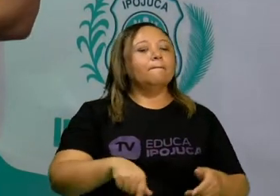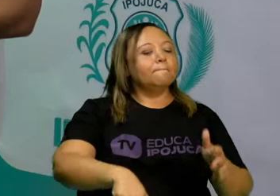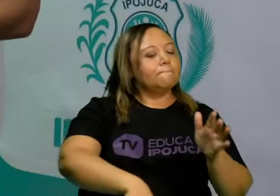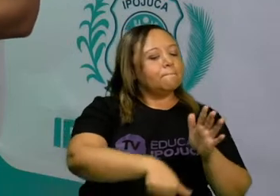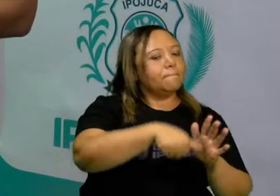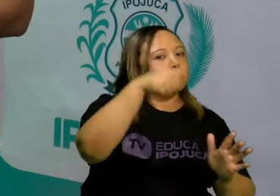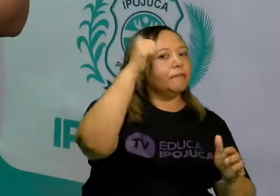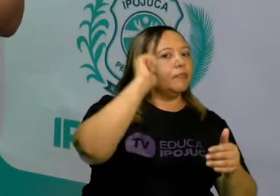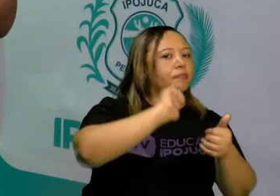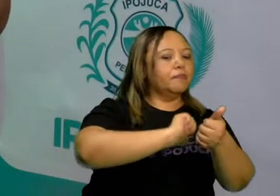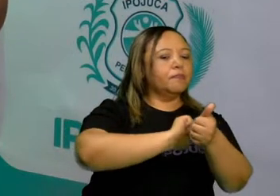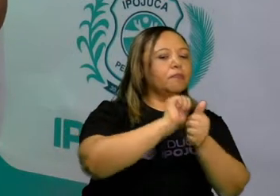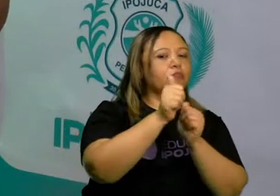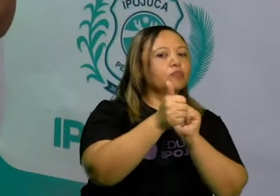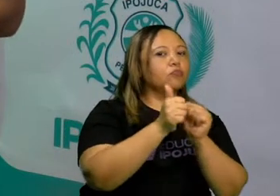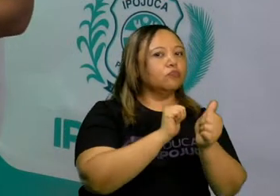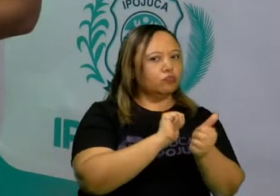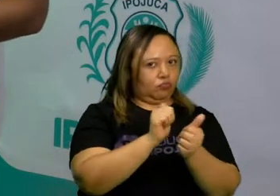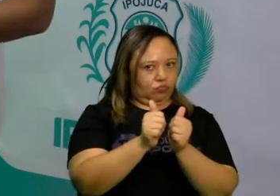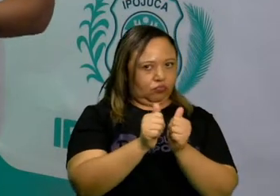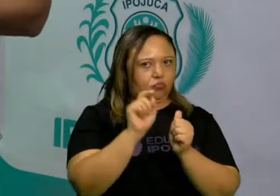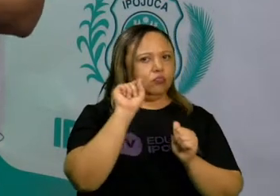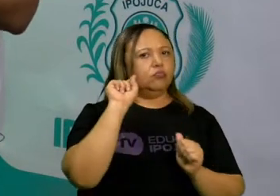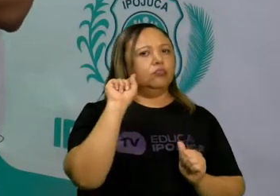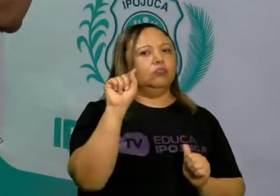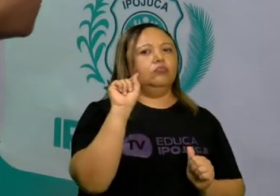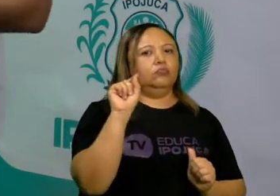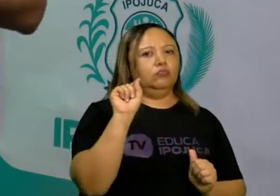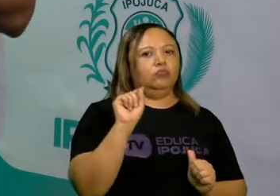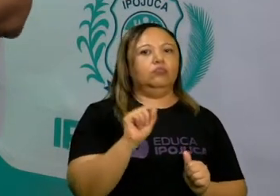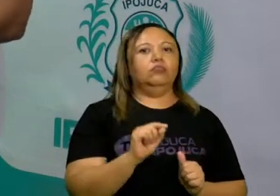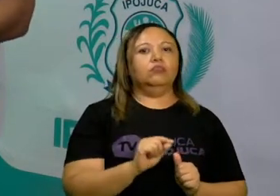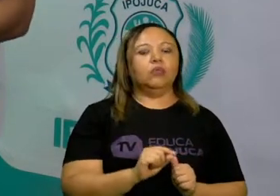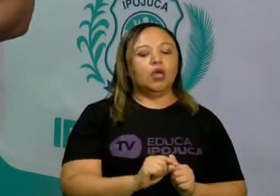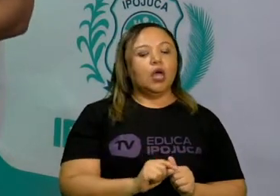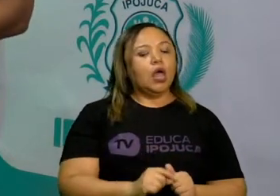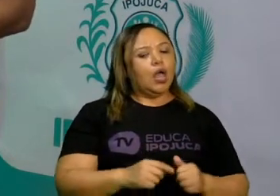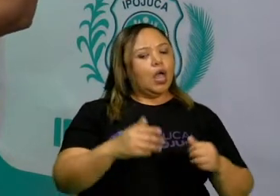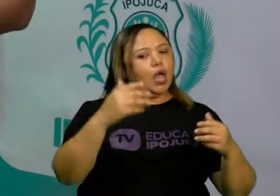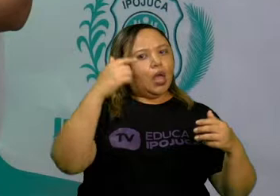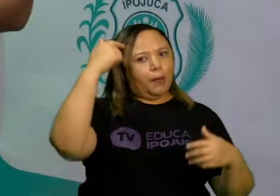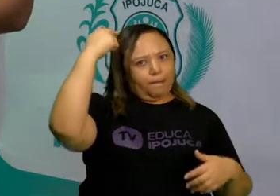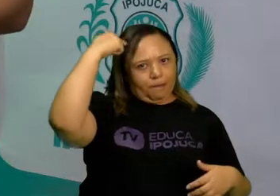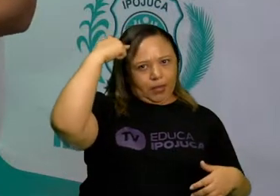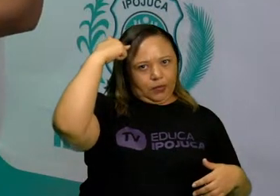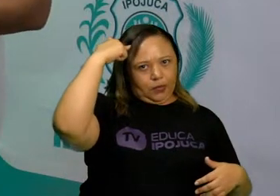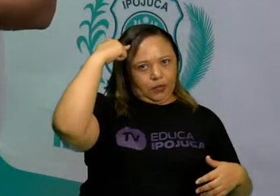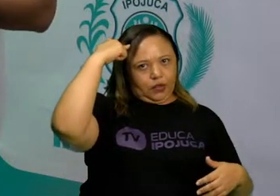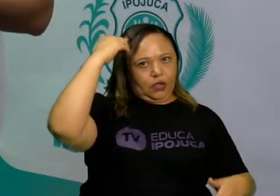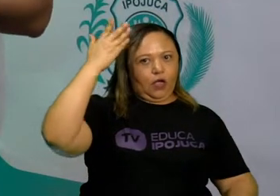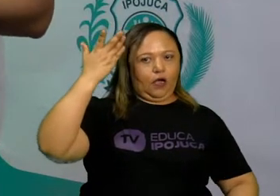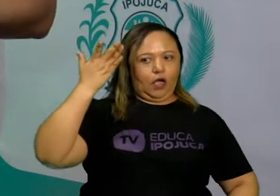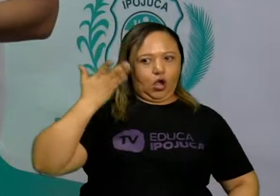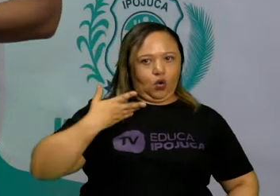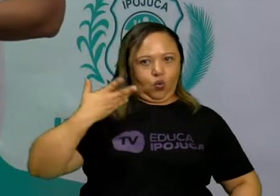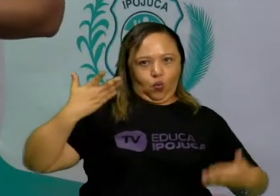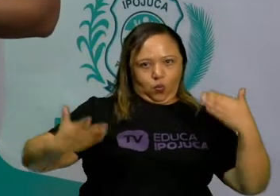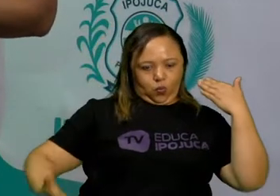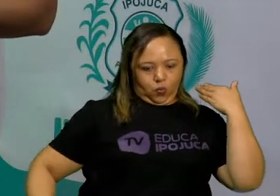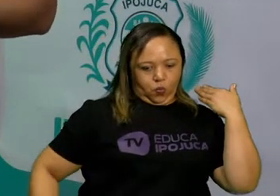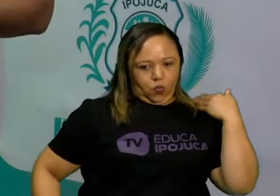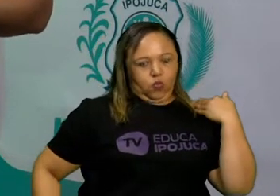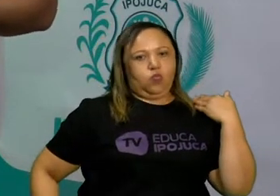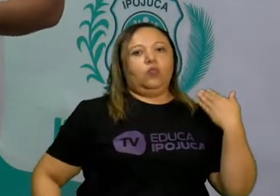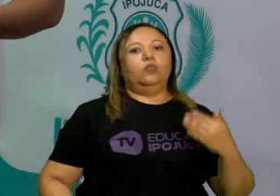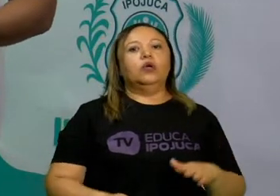O jogo é uma atividade física e também uma atividade mental que favorece a socialização e é